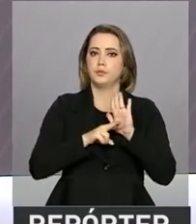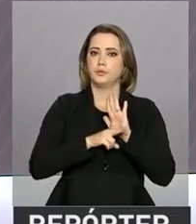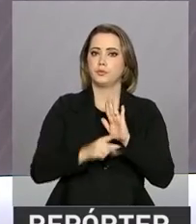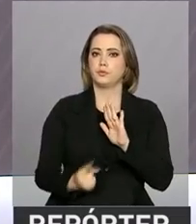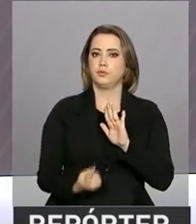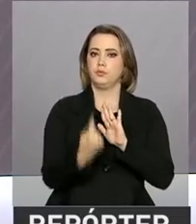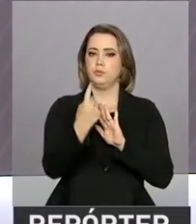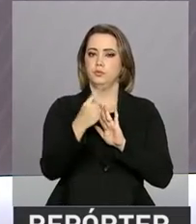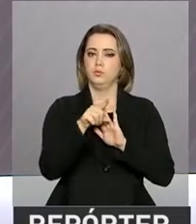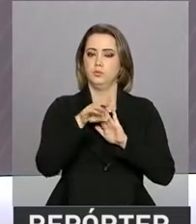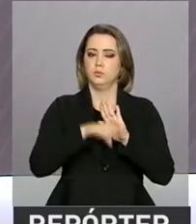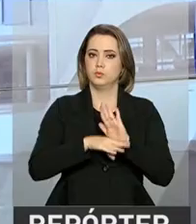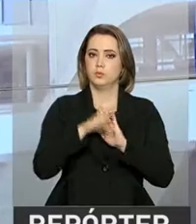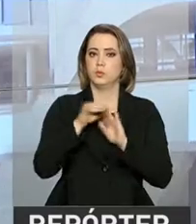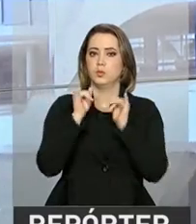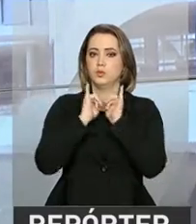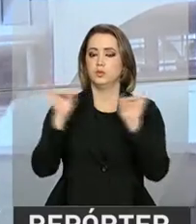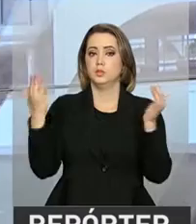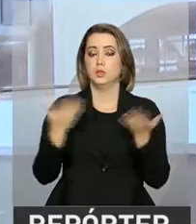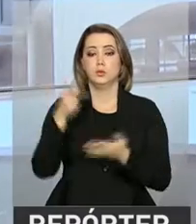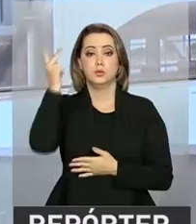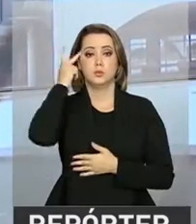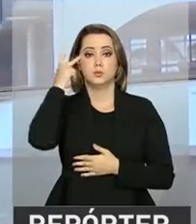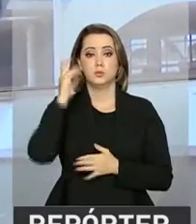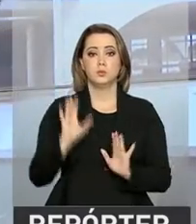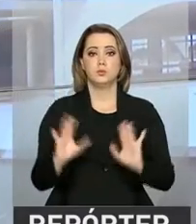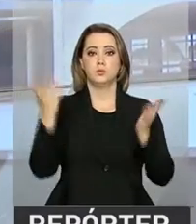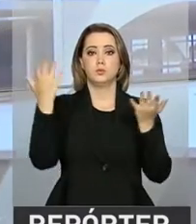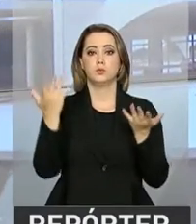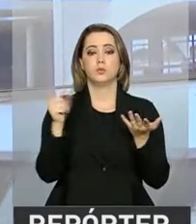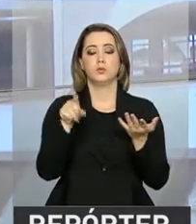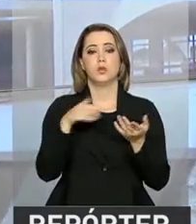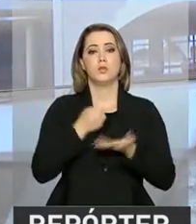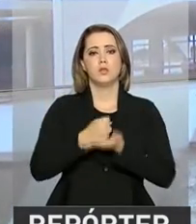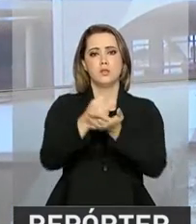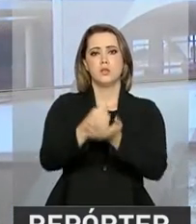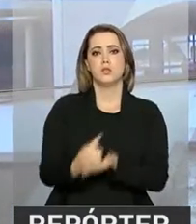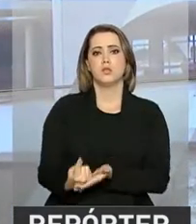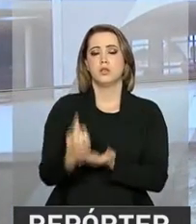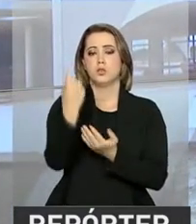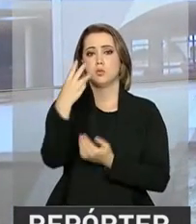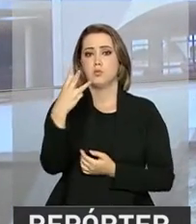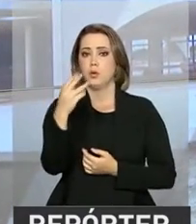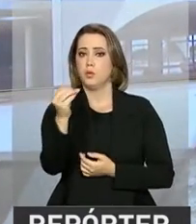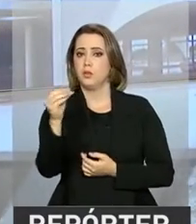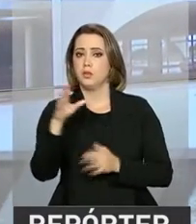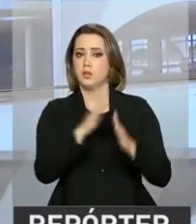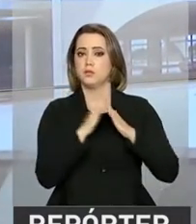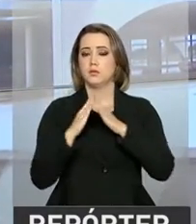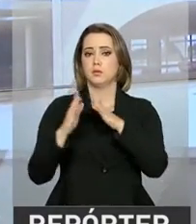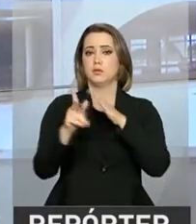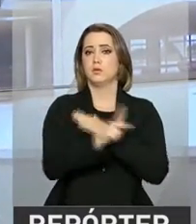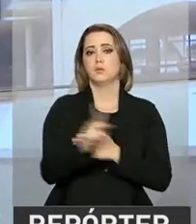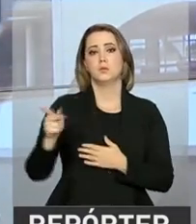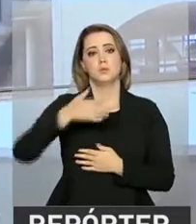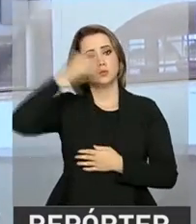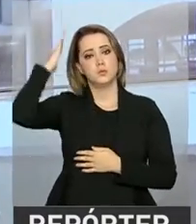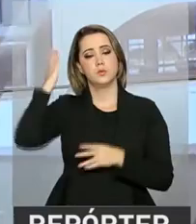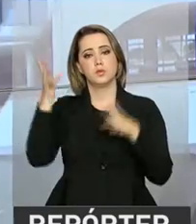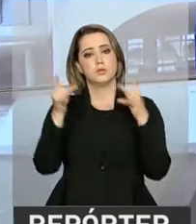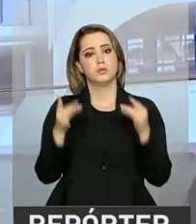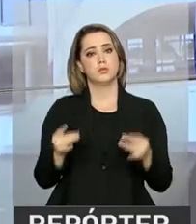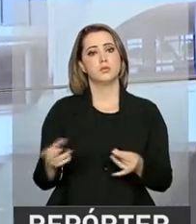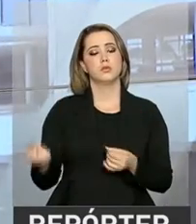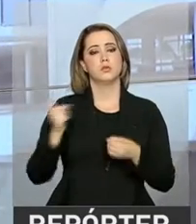Preto, interior de São Paulo. Durante a cerimônia de entrega de 1.300 casas, o presidente Michel Temer destacou a